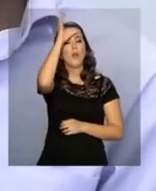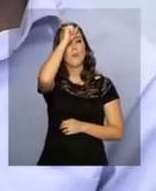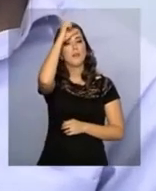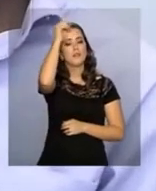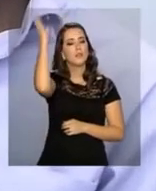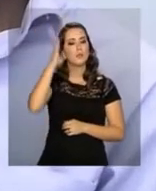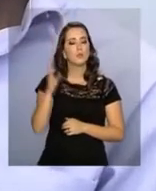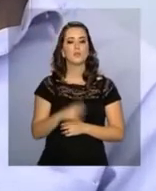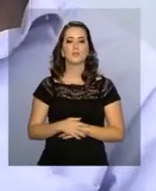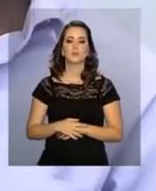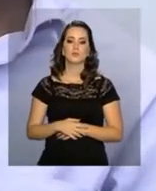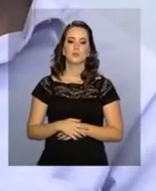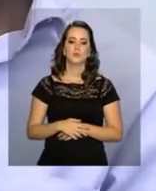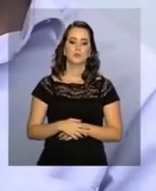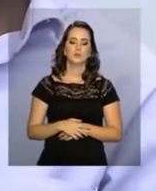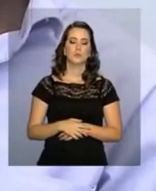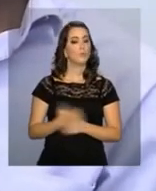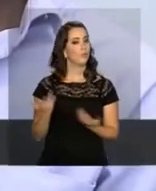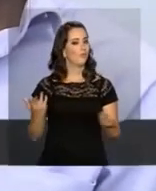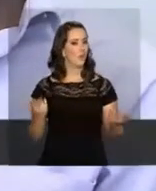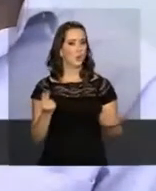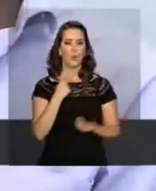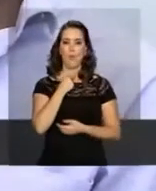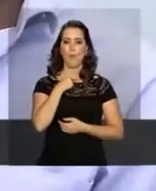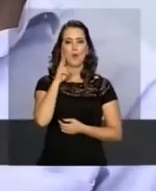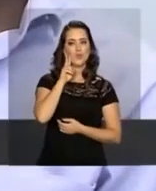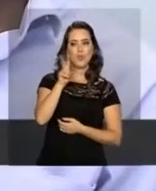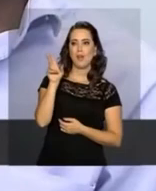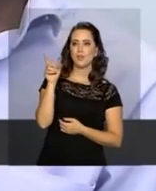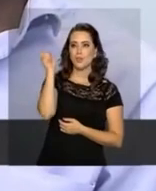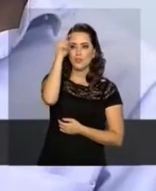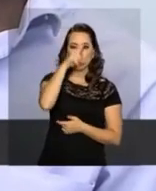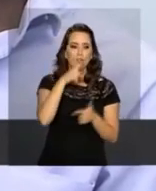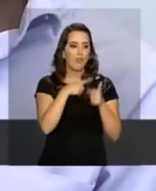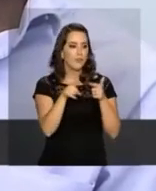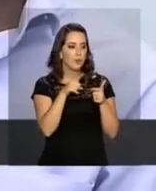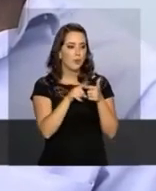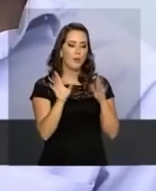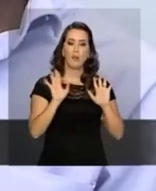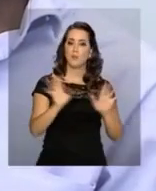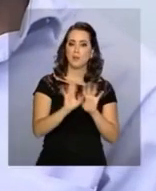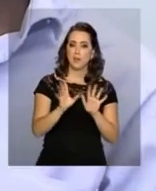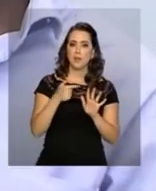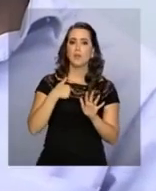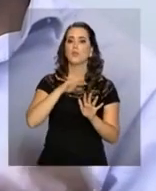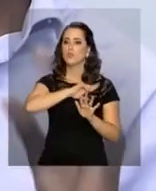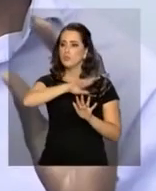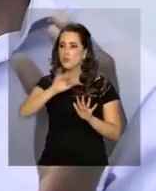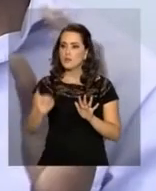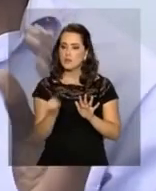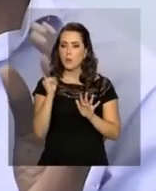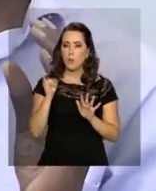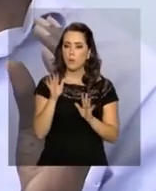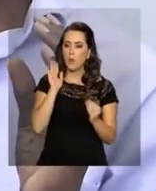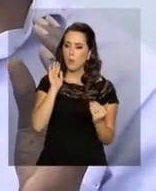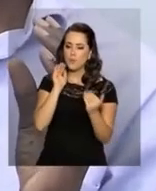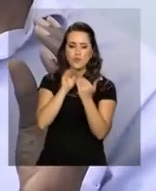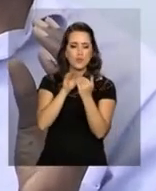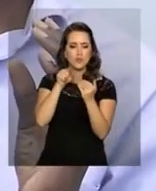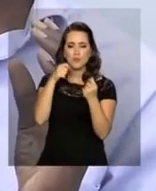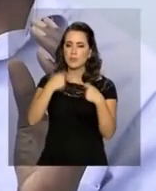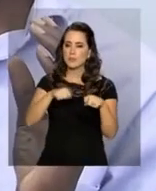no Brasil. A gente não pode ficar olhando as dificuldades. Tem muitas oportunidades. É uma coisa do ser humano que sempre foca no